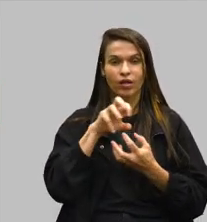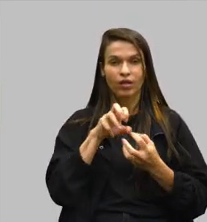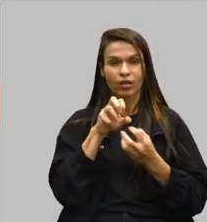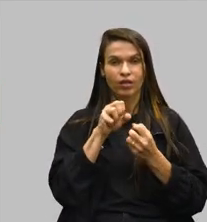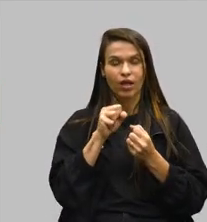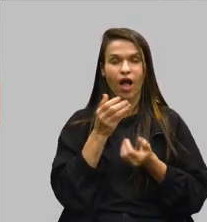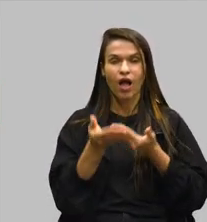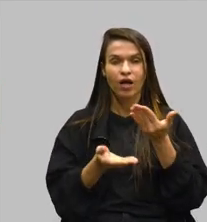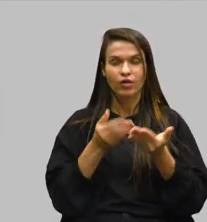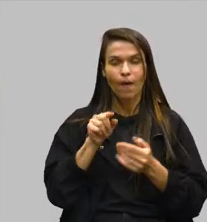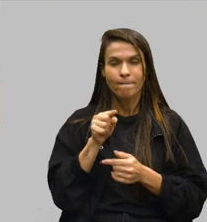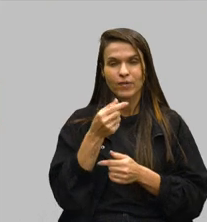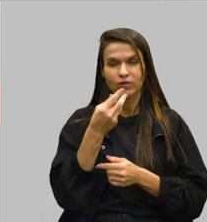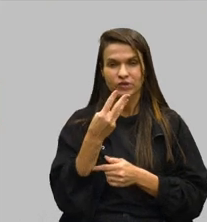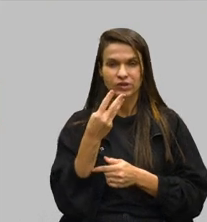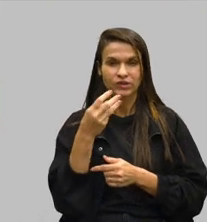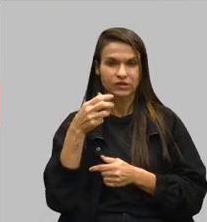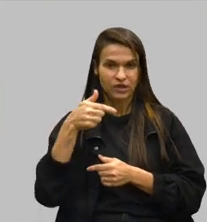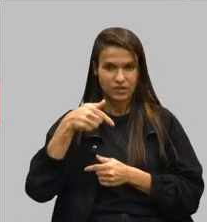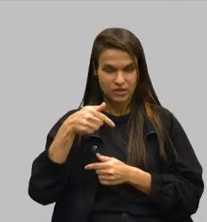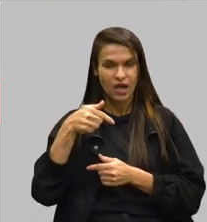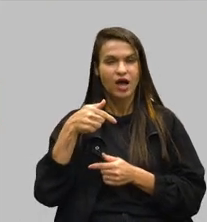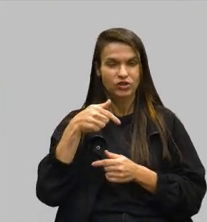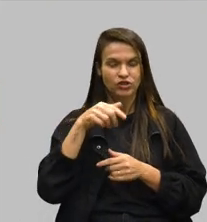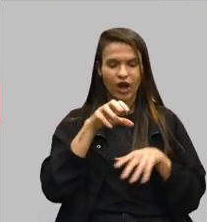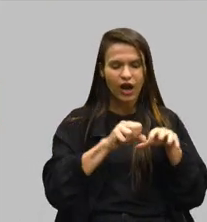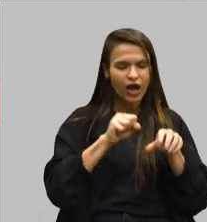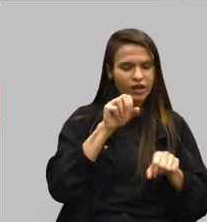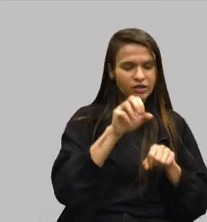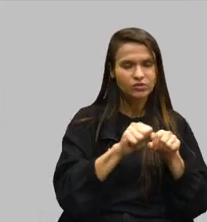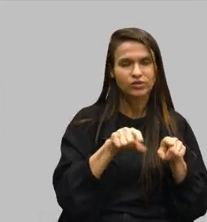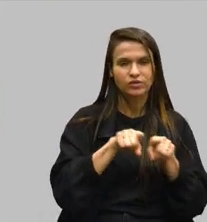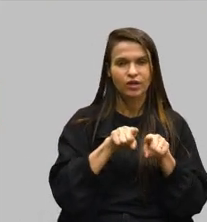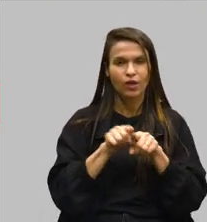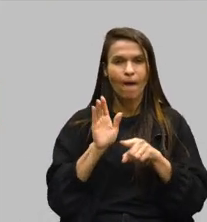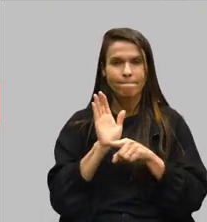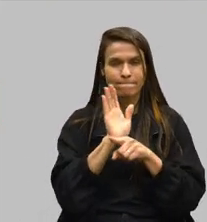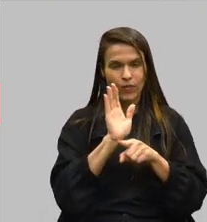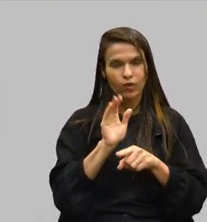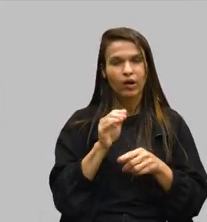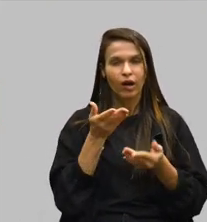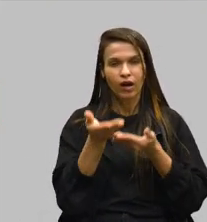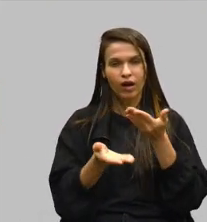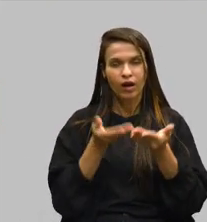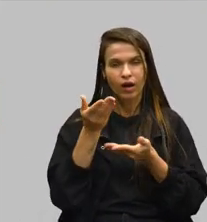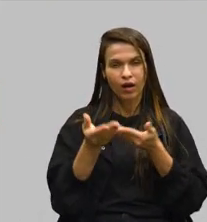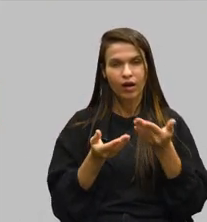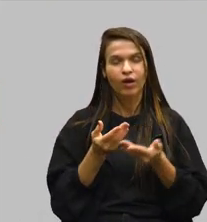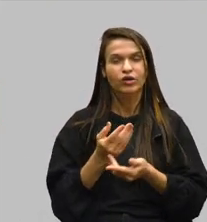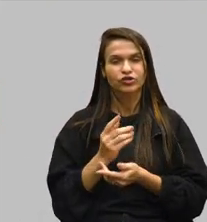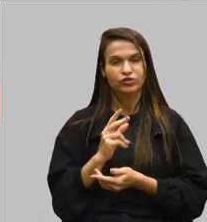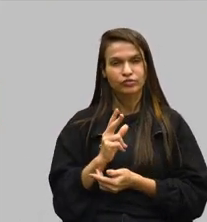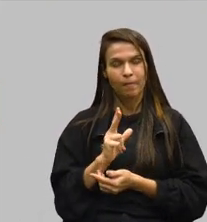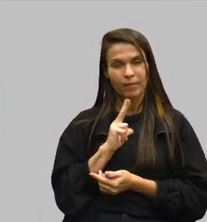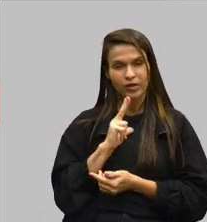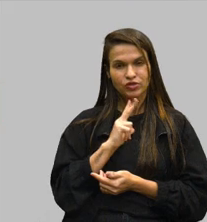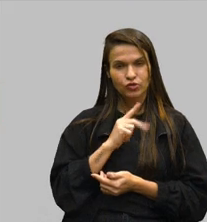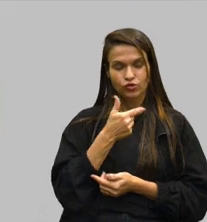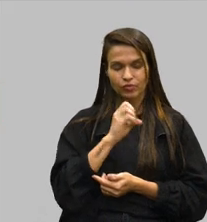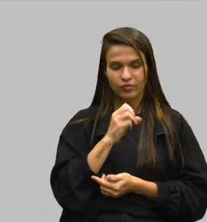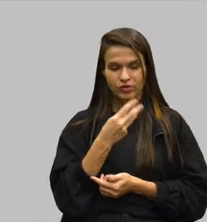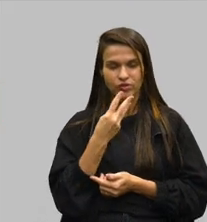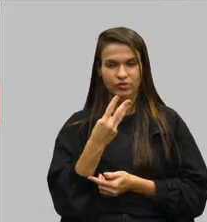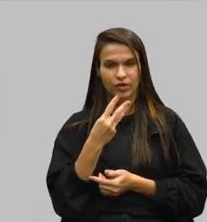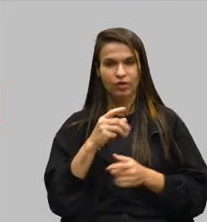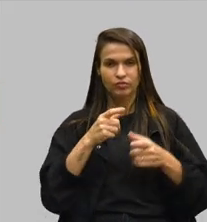atendimento de 1.037 catadores e 668 assessoramentos individuais em 29 municípios de 2023. Previsão de